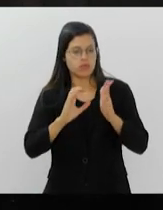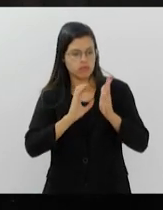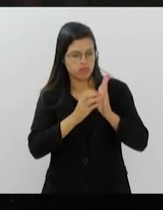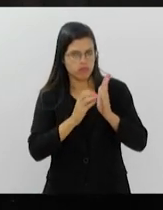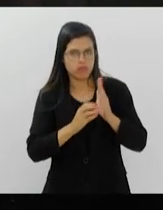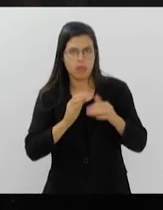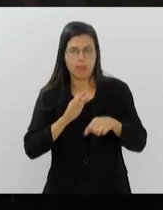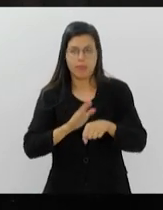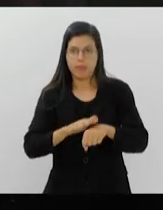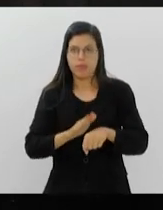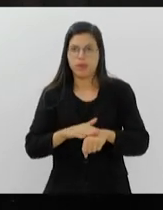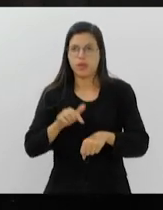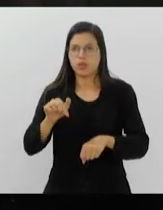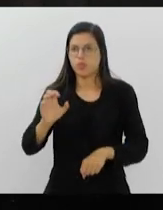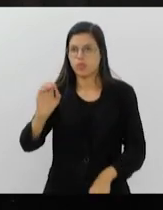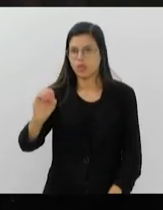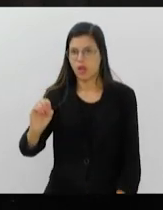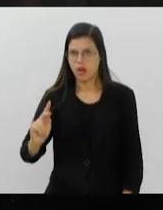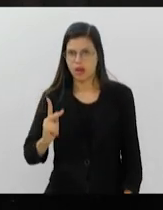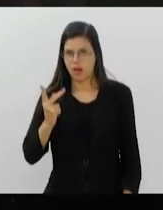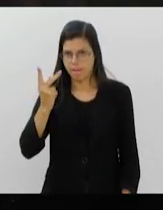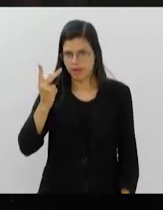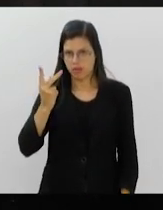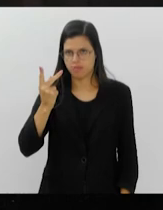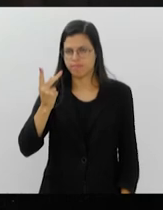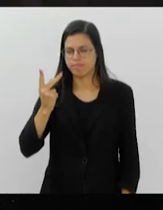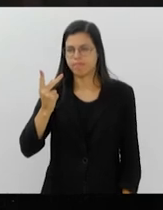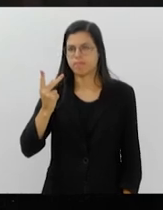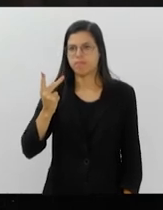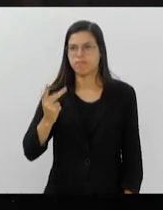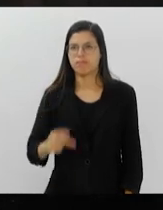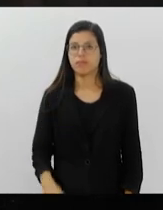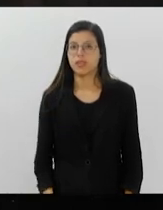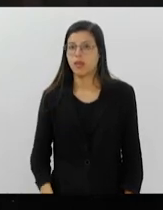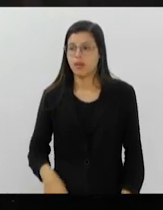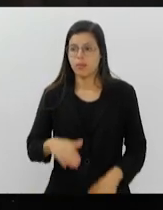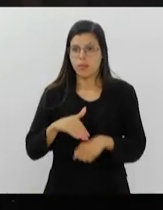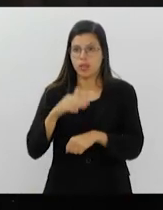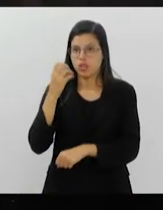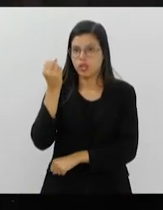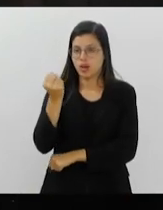da Câmara Harris. Mas o mais grave ainda